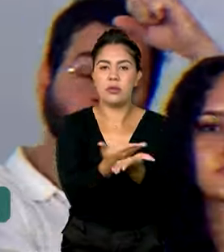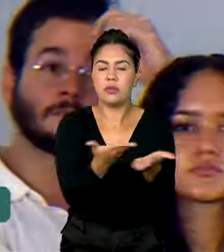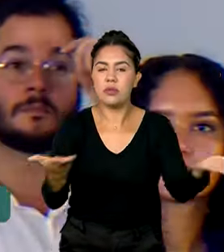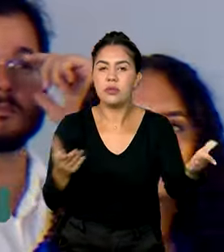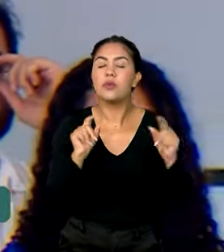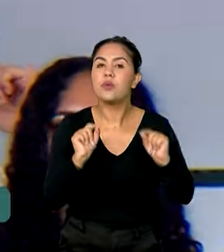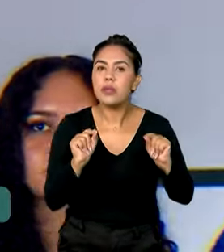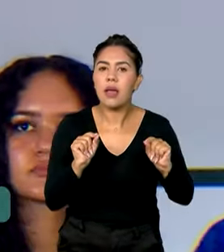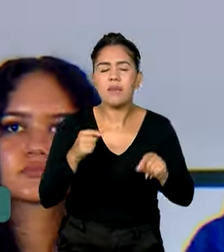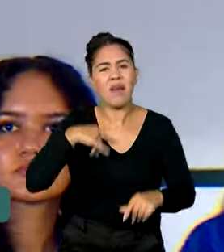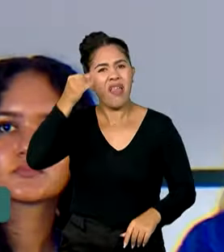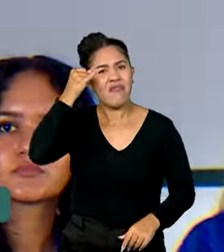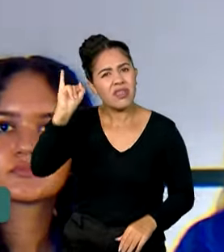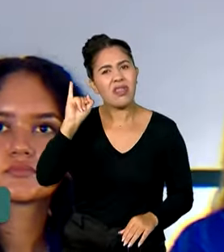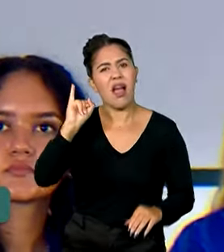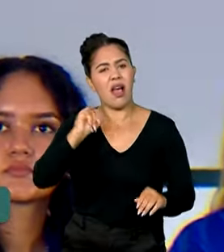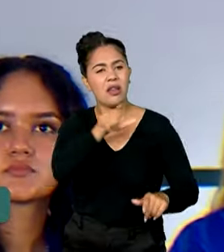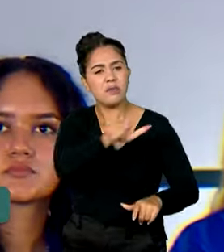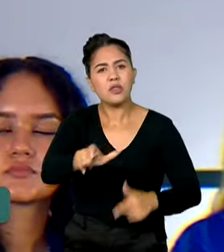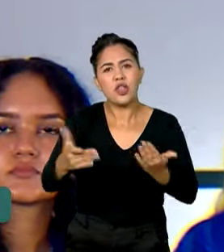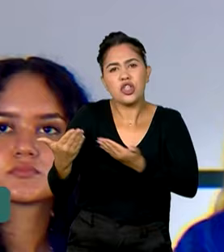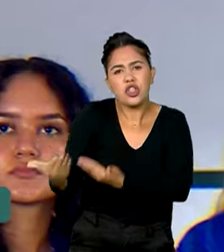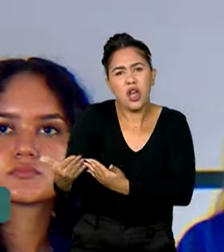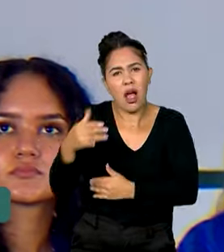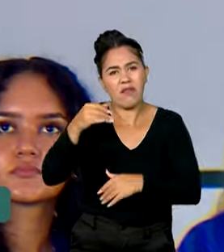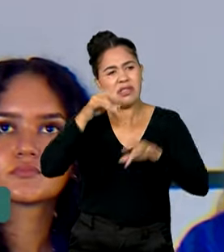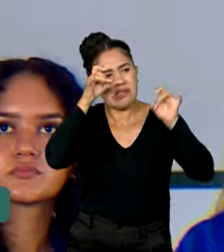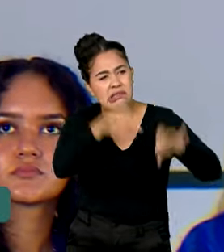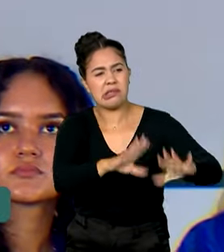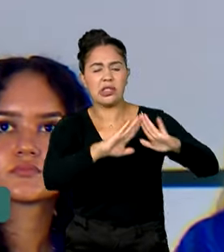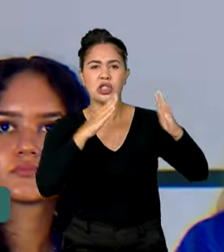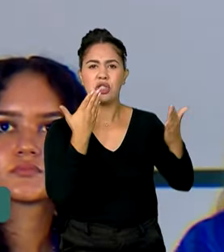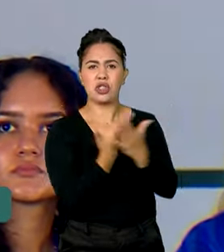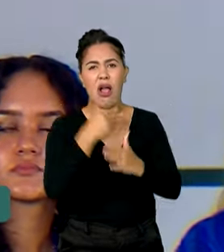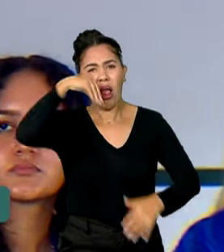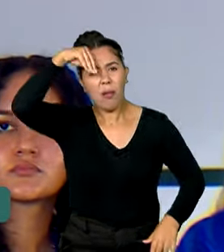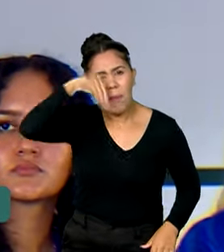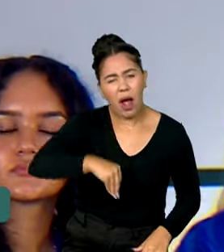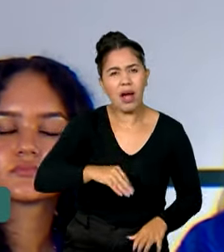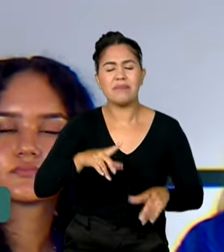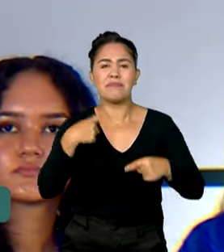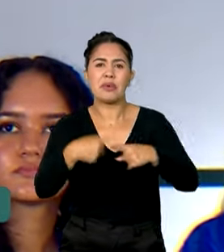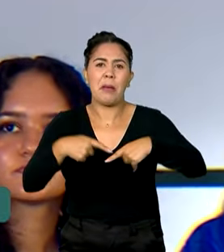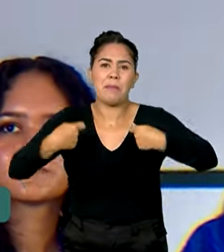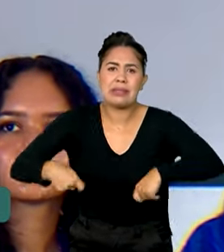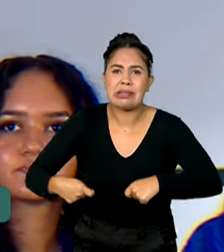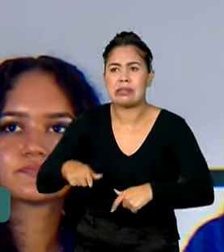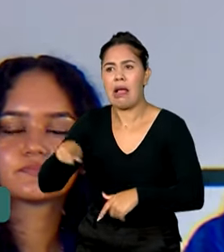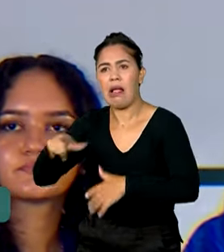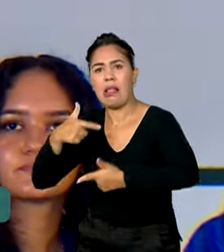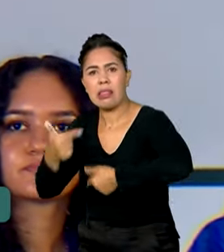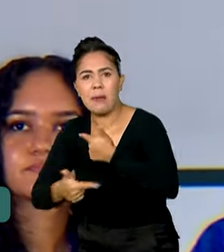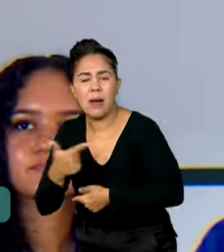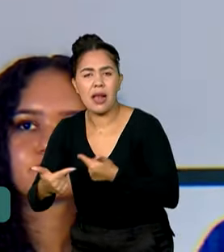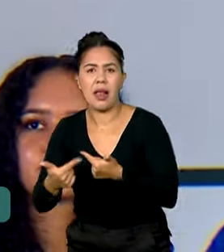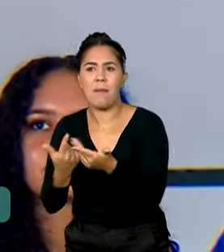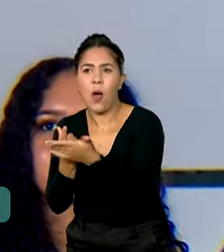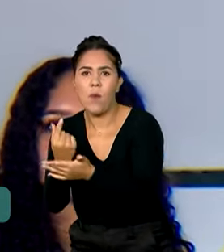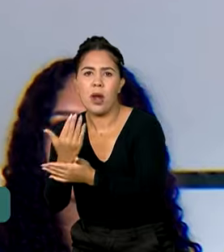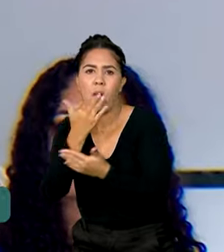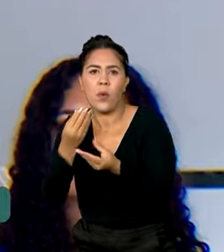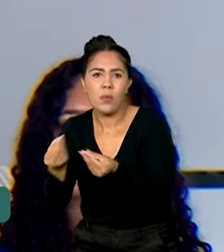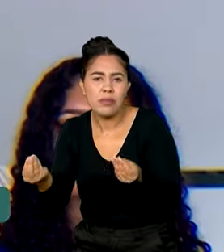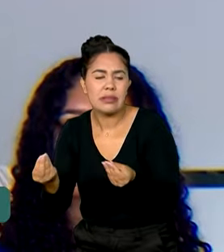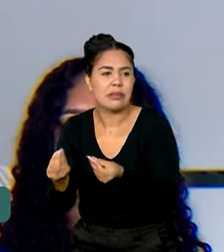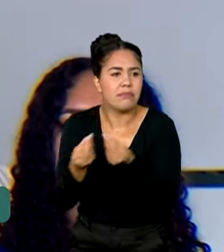veja mais jovem desistir da escola, porque precisa trabalhar para levar comida para casa.